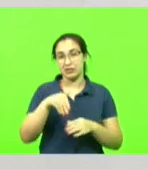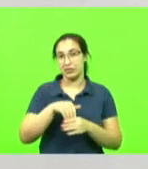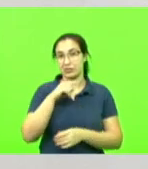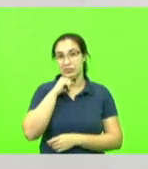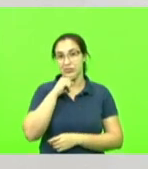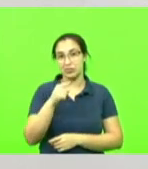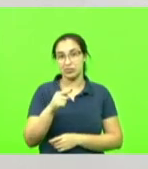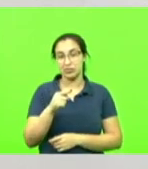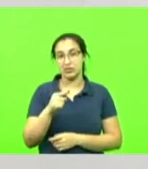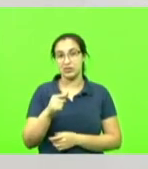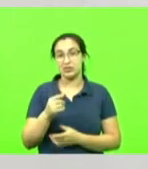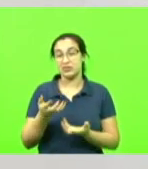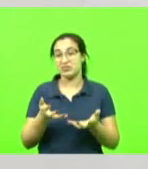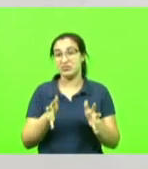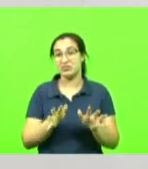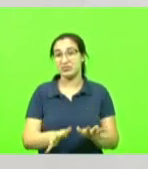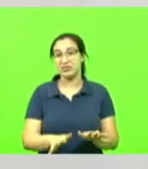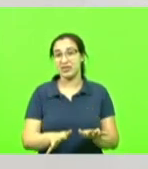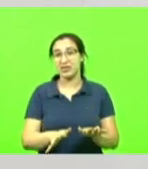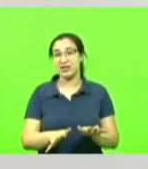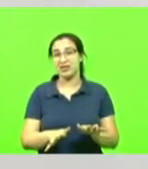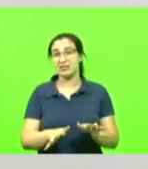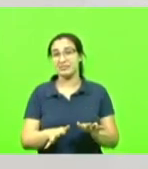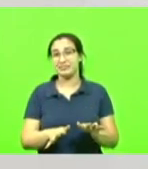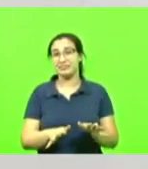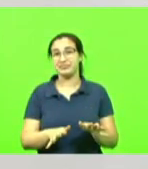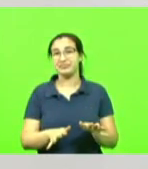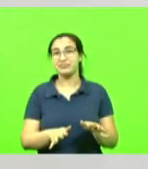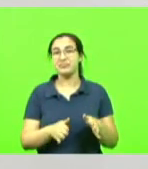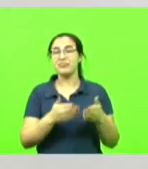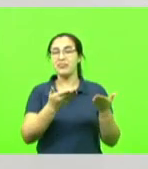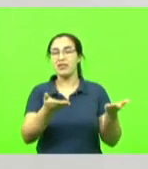constranger essa tropa